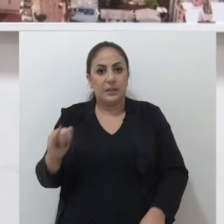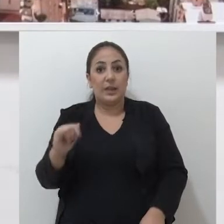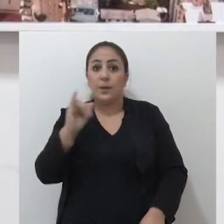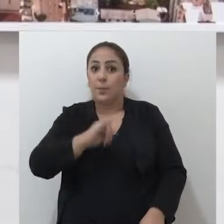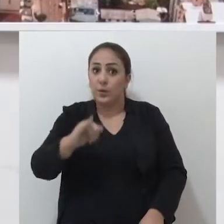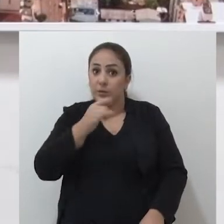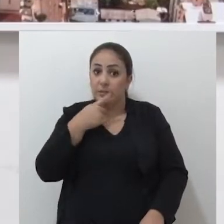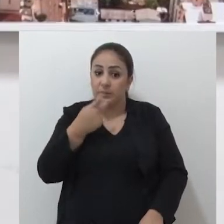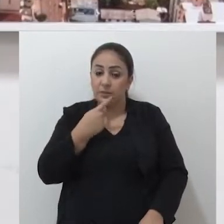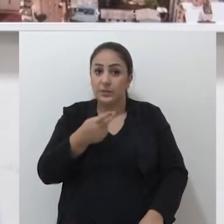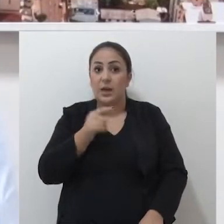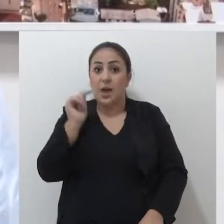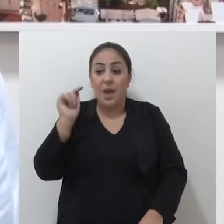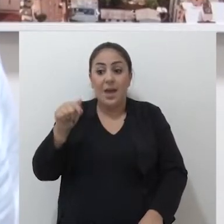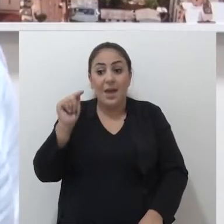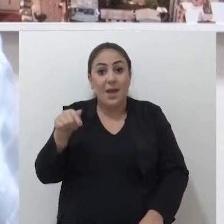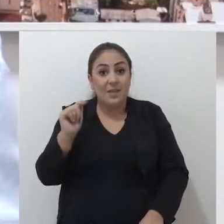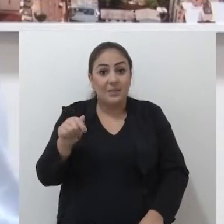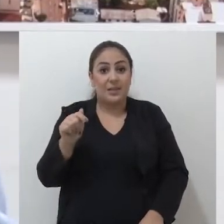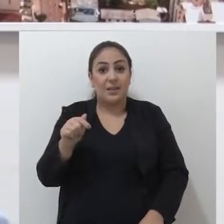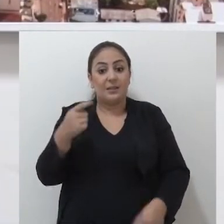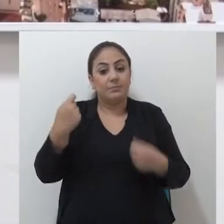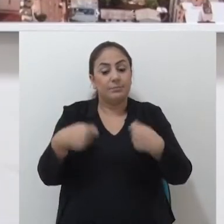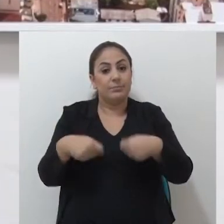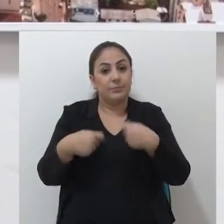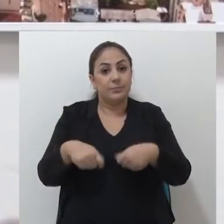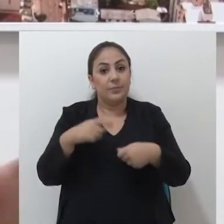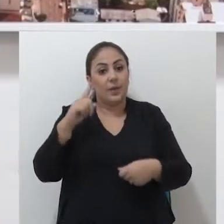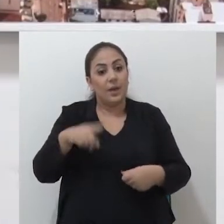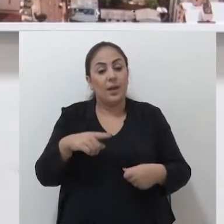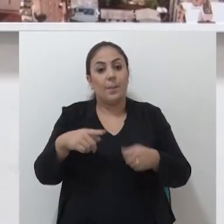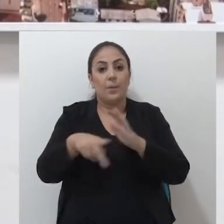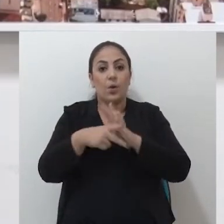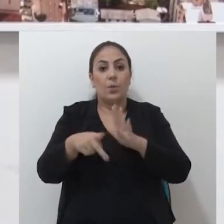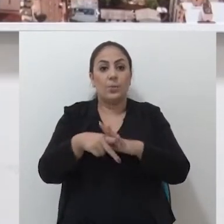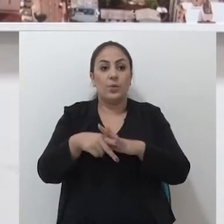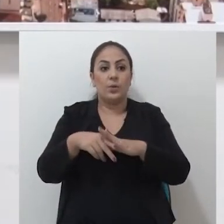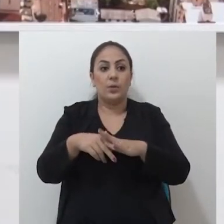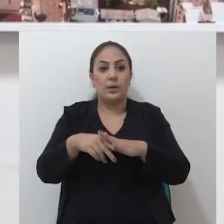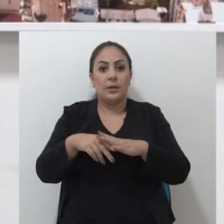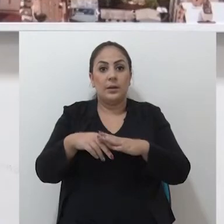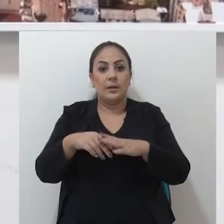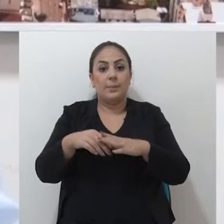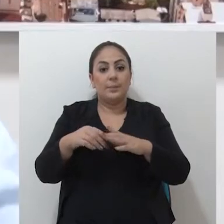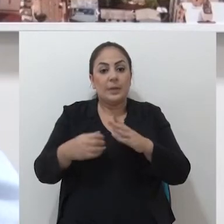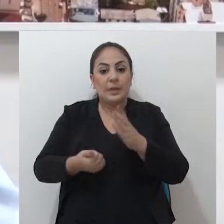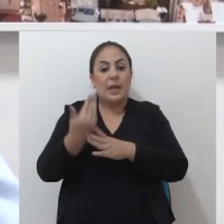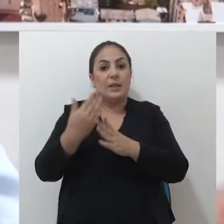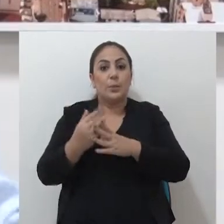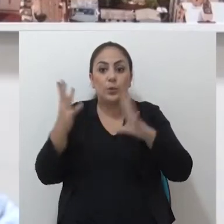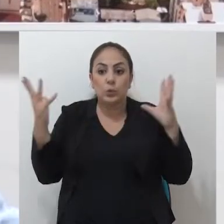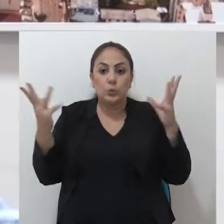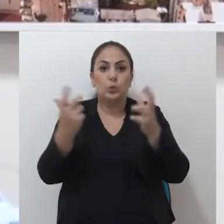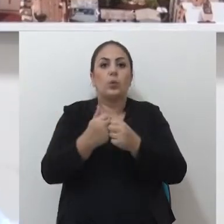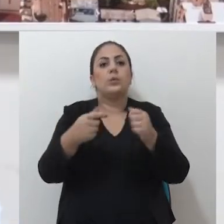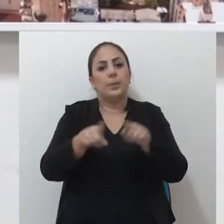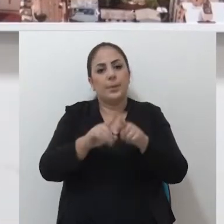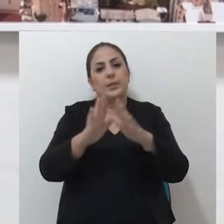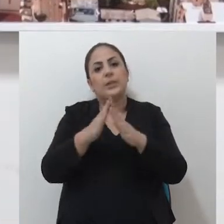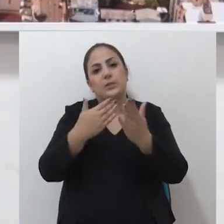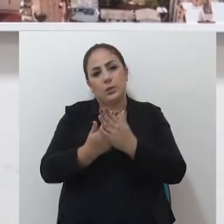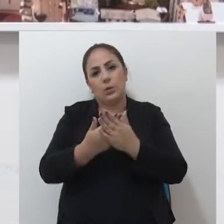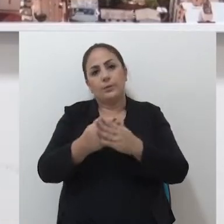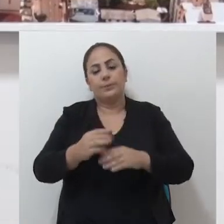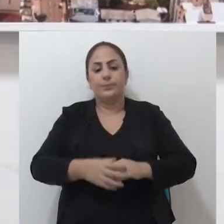Ana, é importante dizer que esta demanda é uma demanda construída com todo mundo, inclusive com a